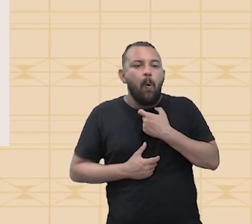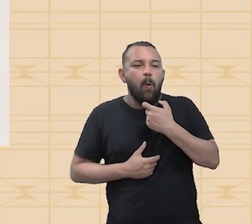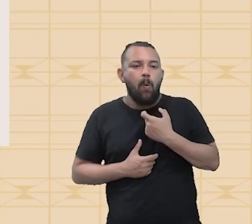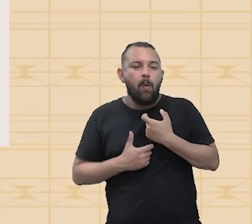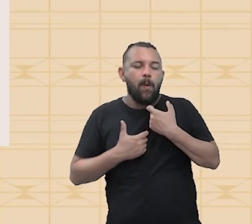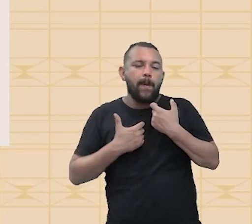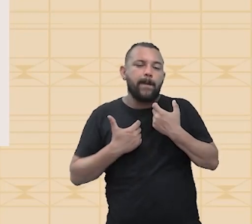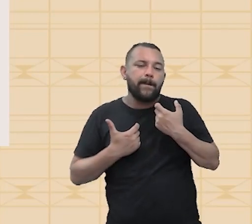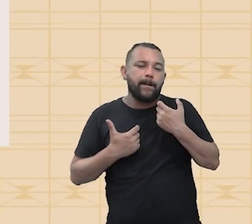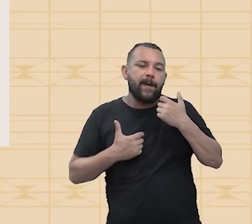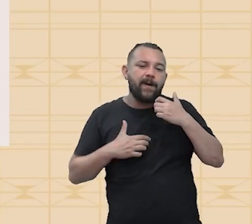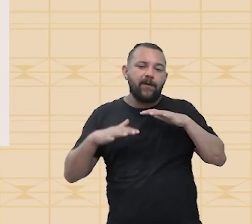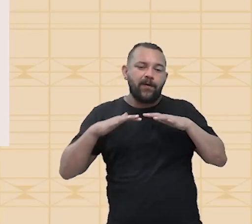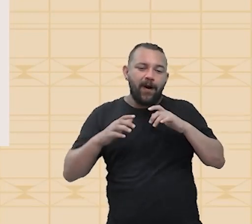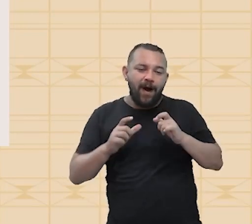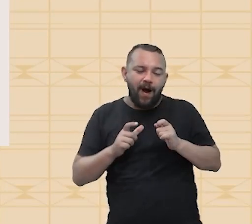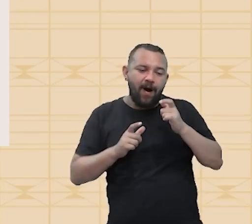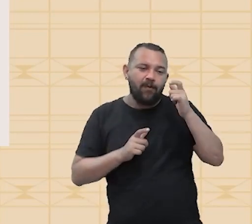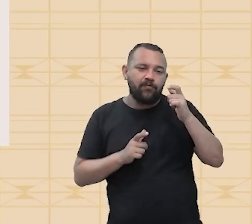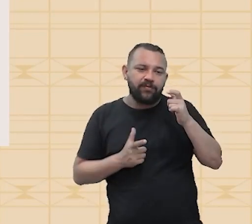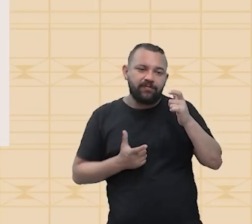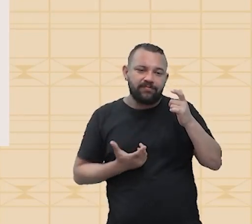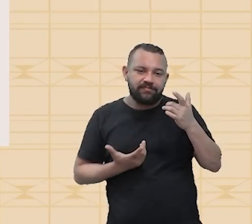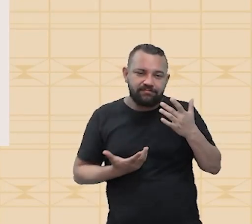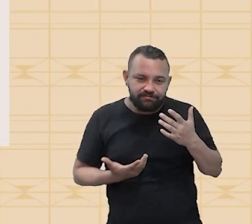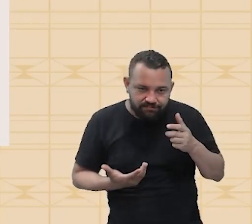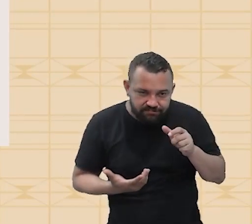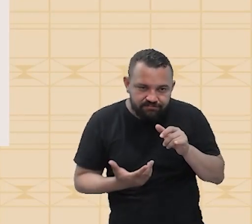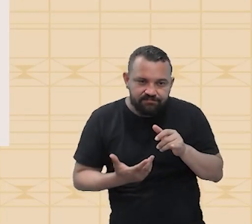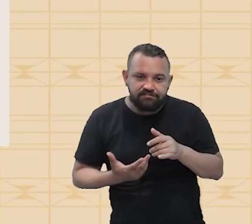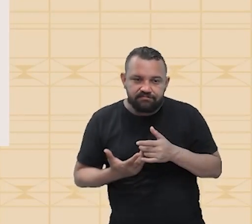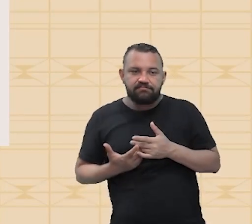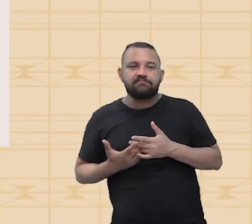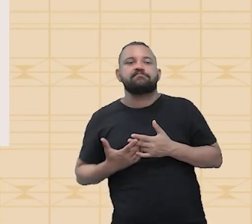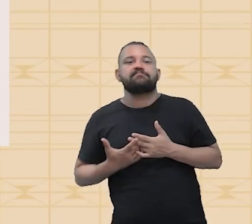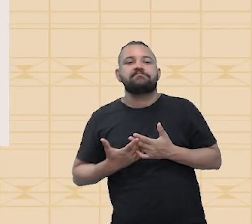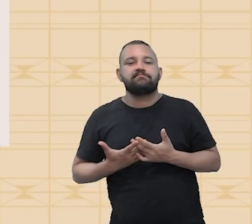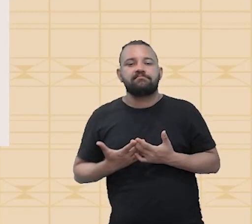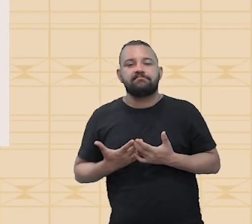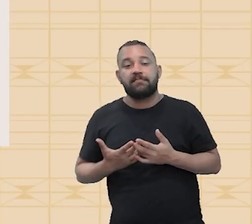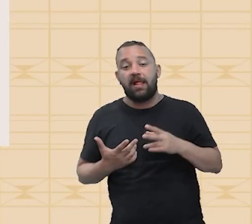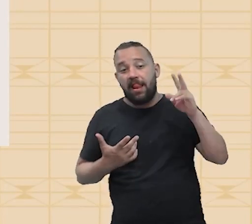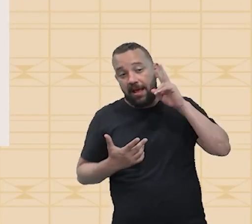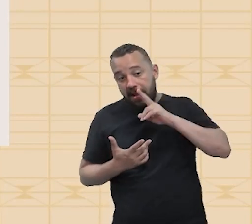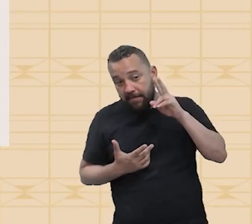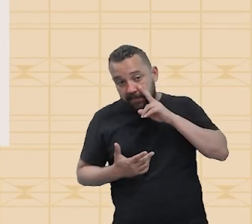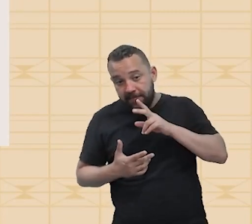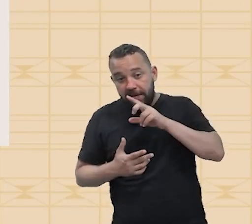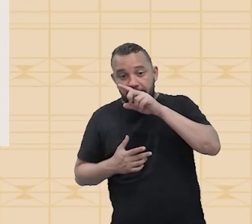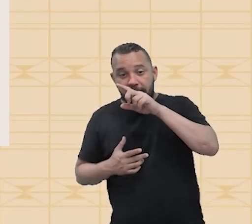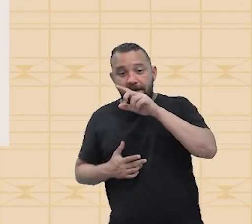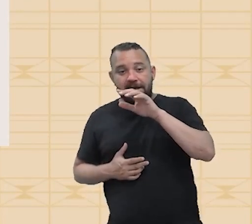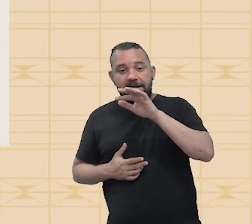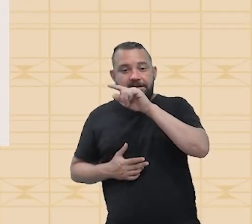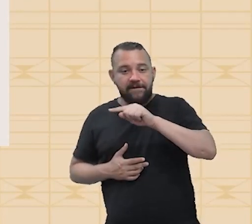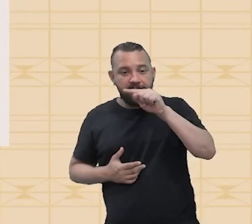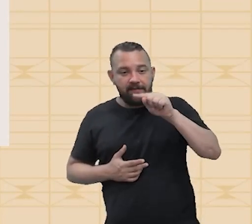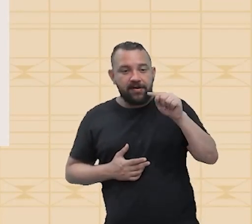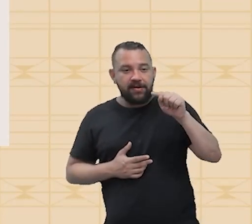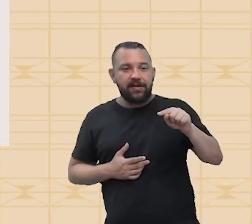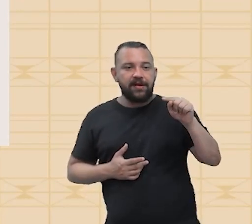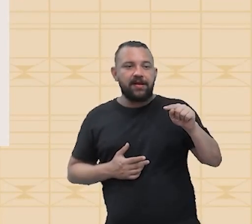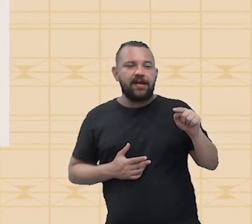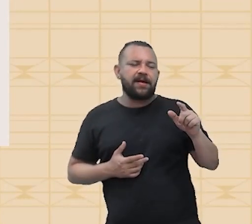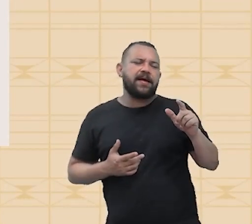alta frequência. E um som grave, por sua vez, de baixa frequência. Lembre-se que frequência é o inverso do período.